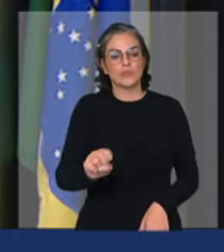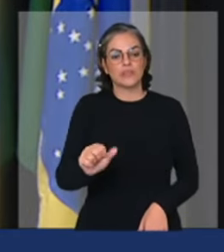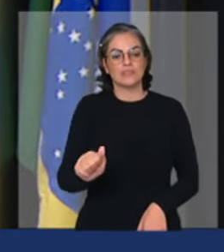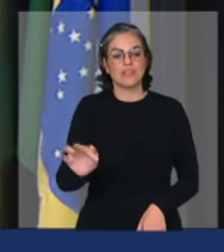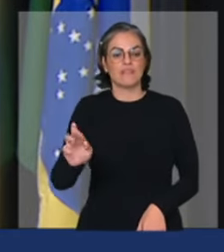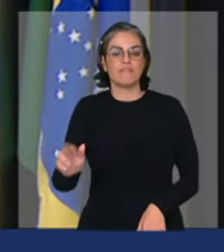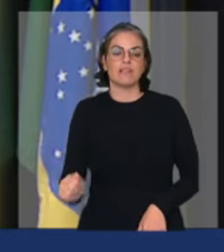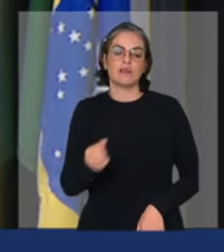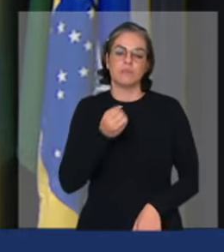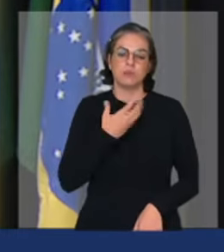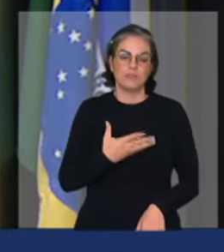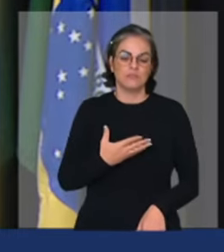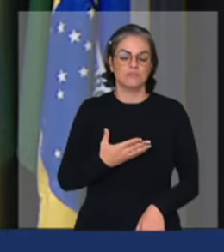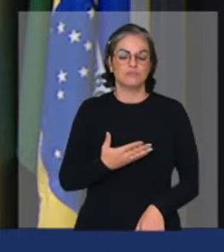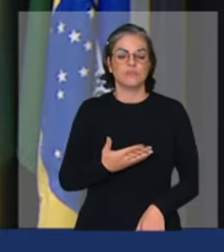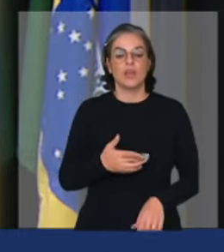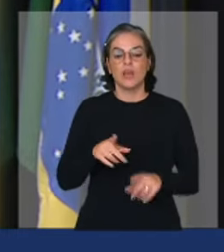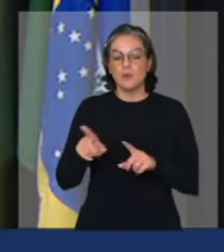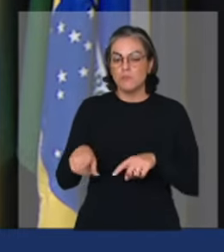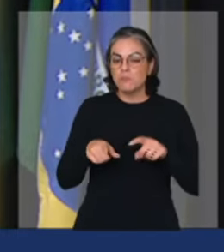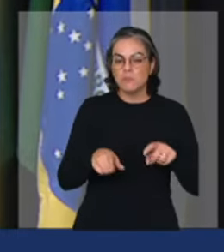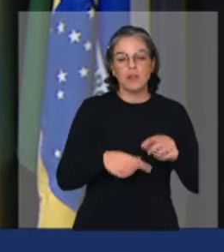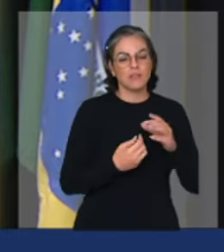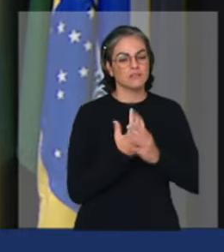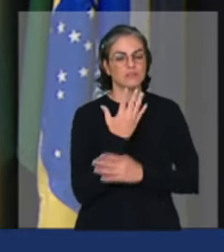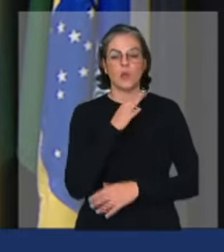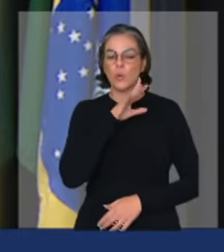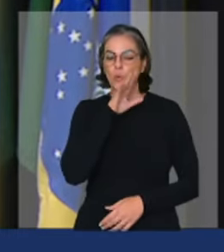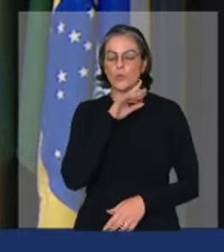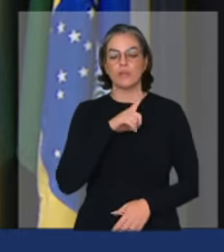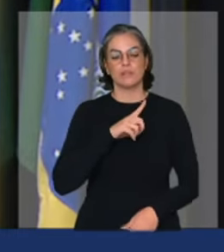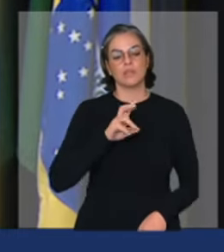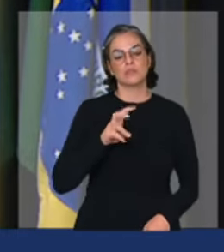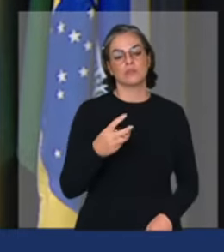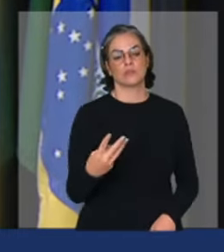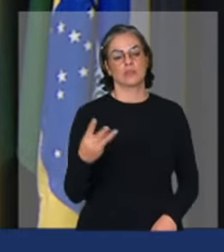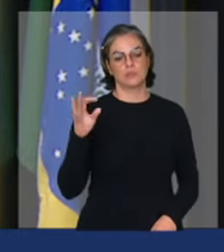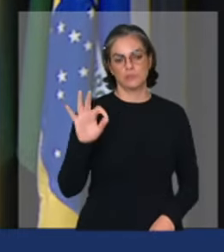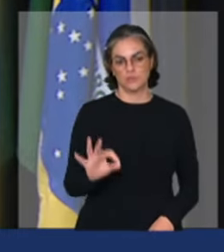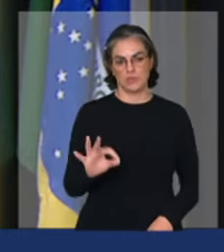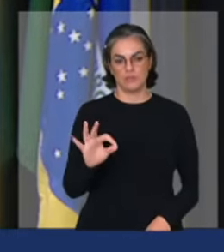condição as plantações em situação ruim são 50% e 3%